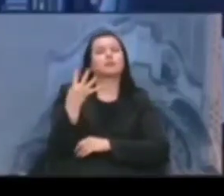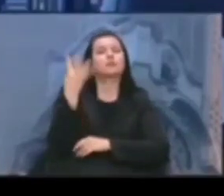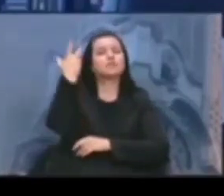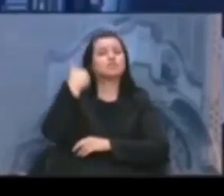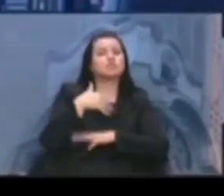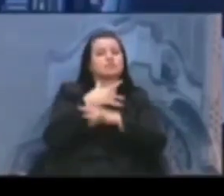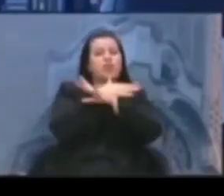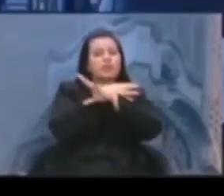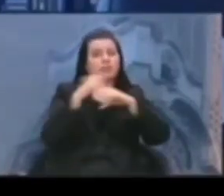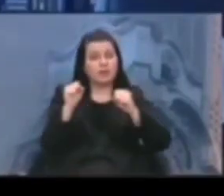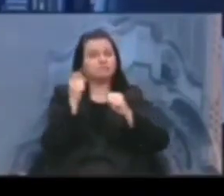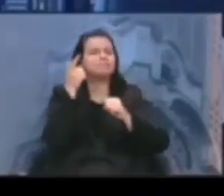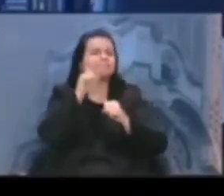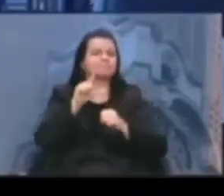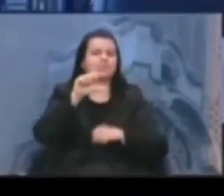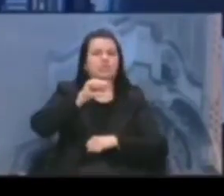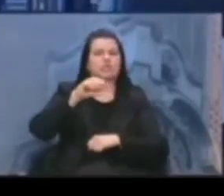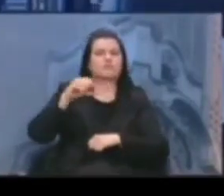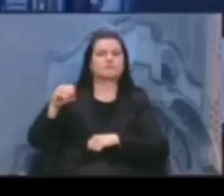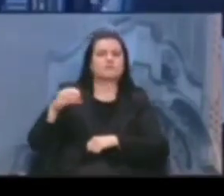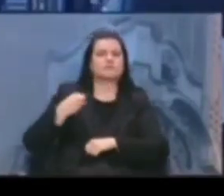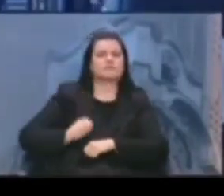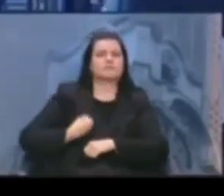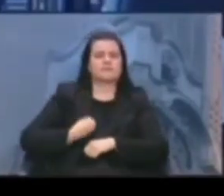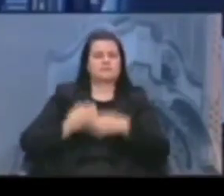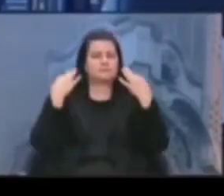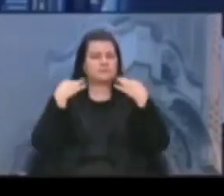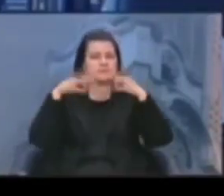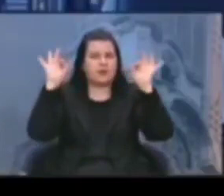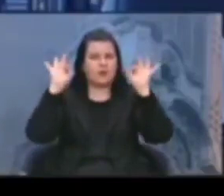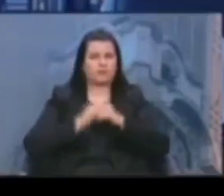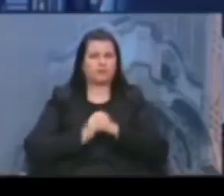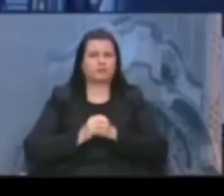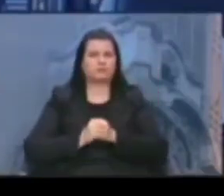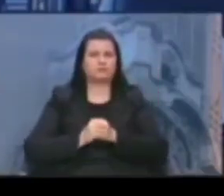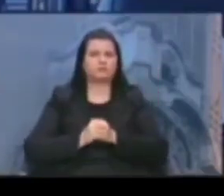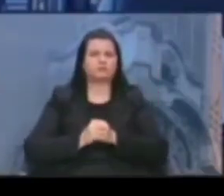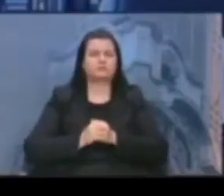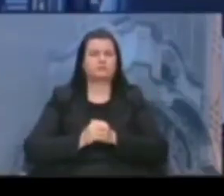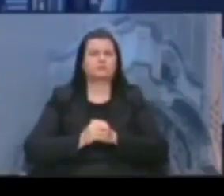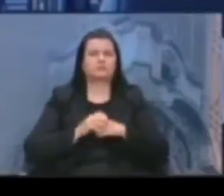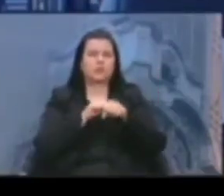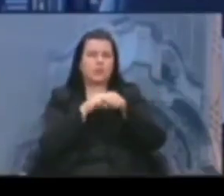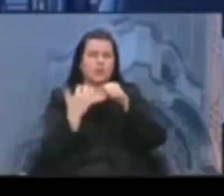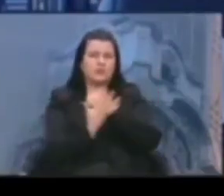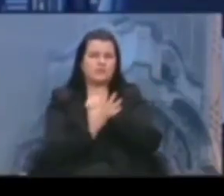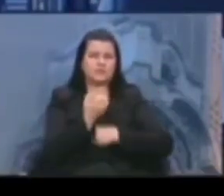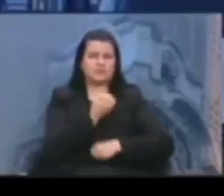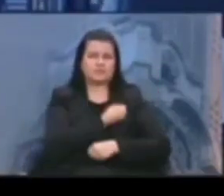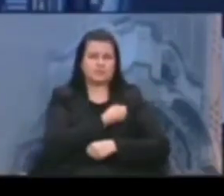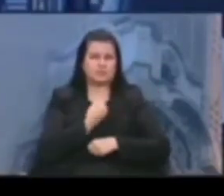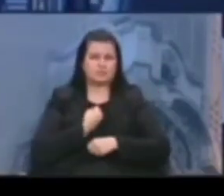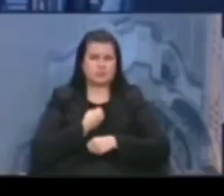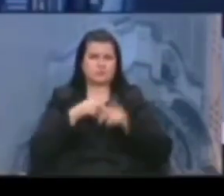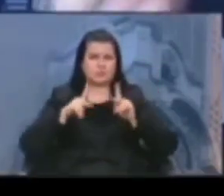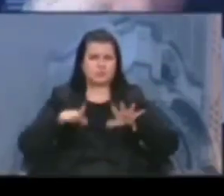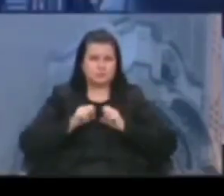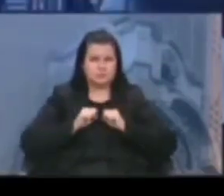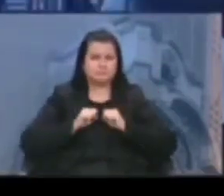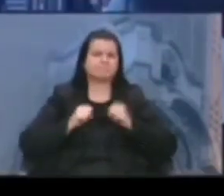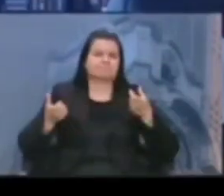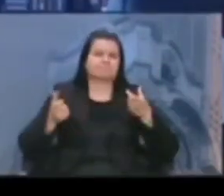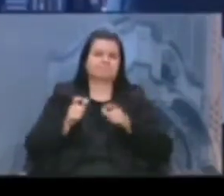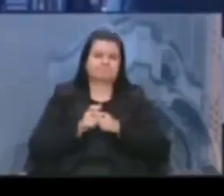nós salvaríamos 900 vidas e teríamos um número muito reduzido de infecções. Então,